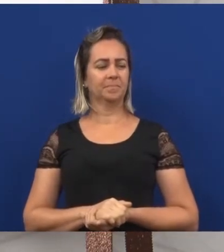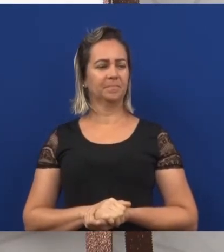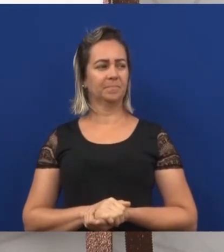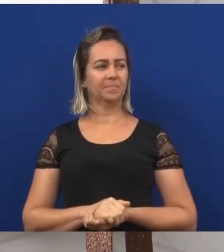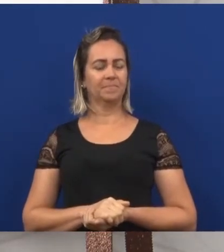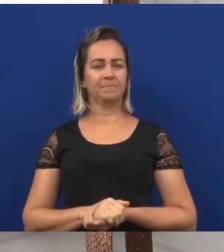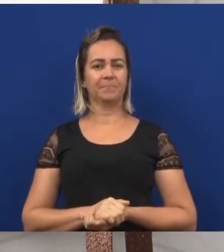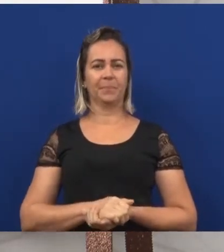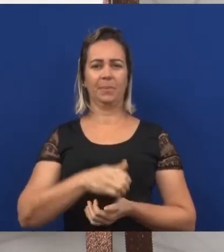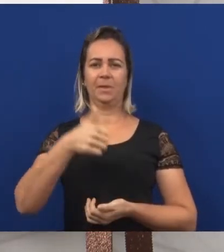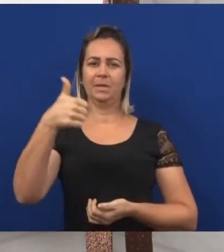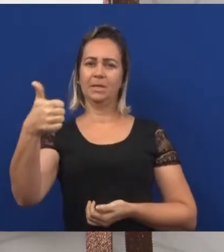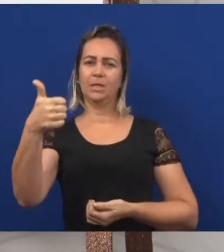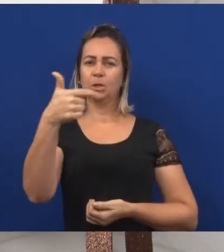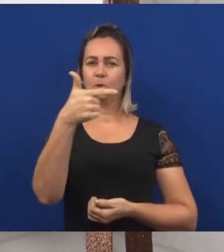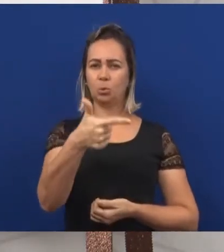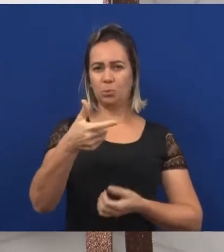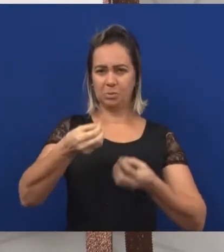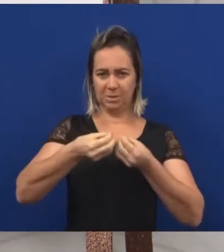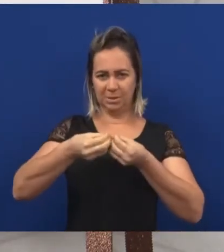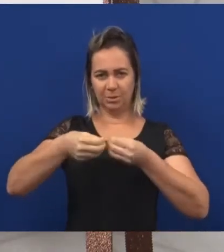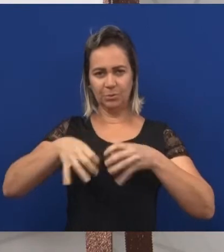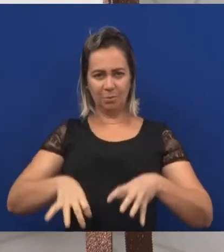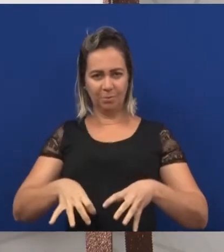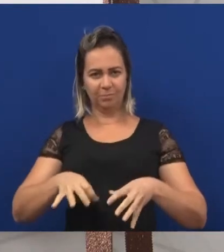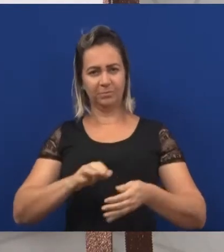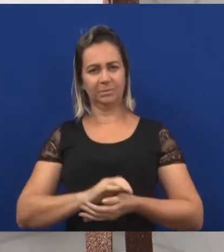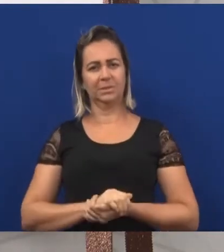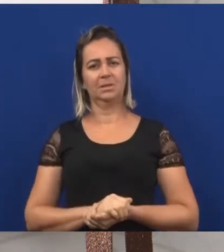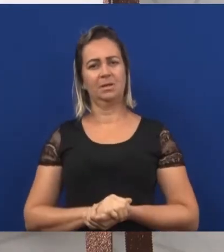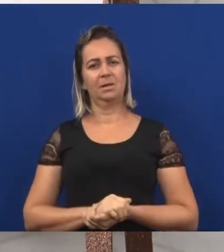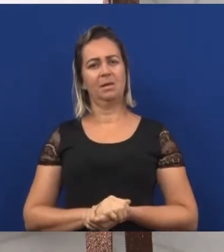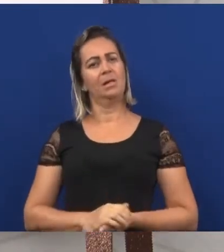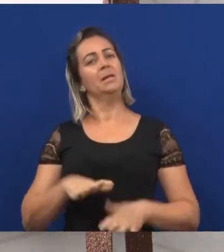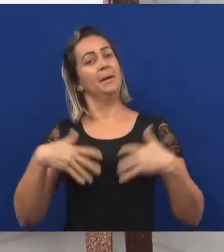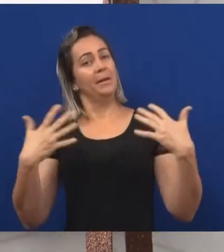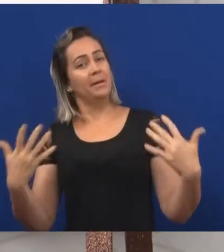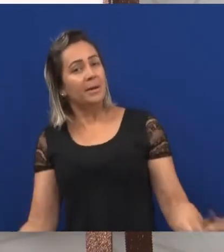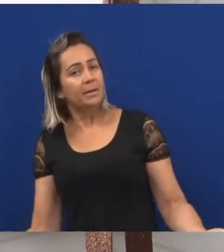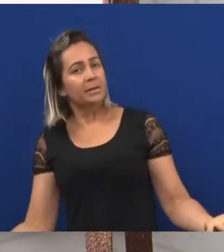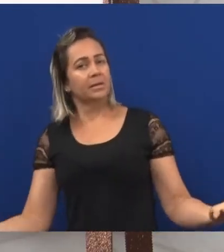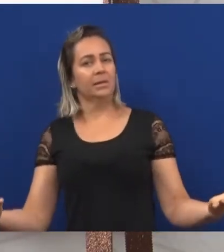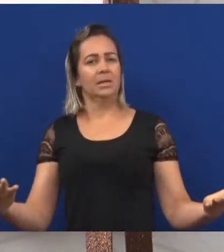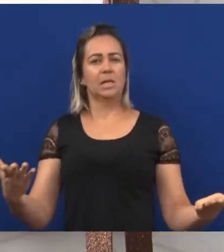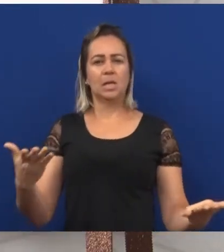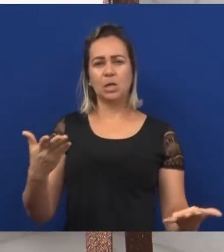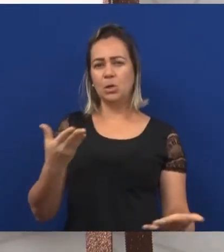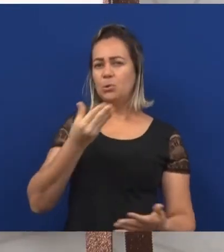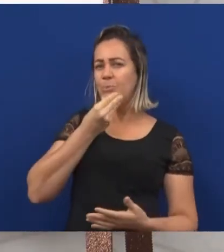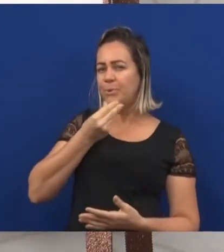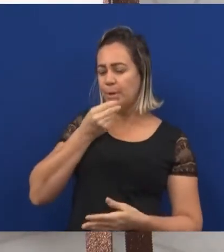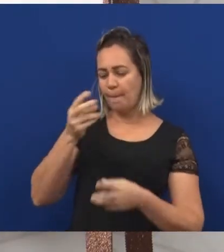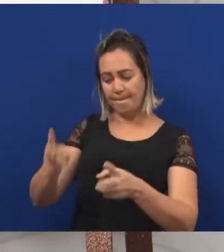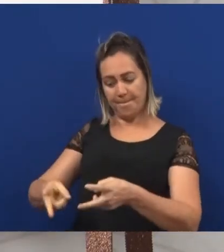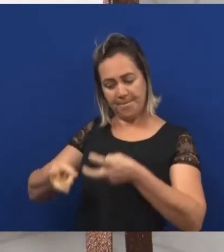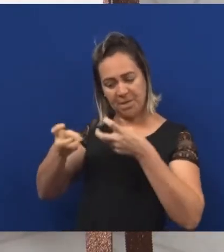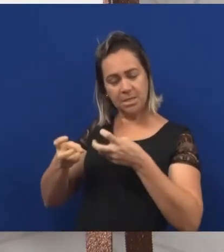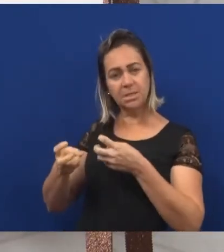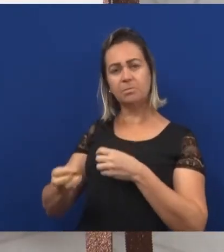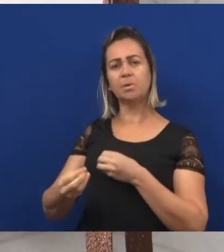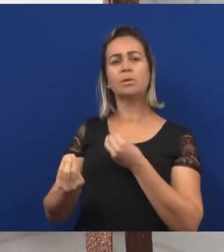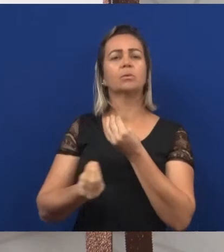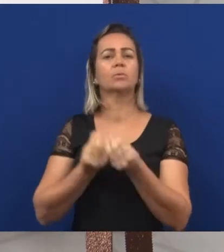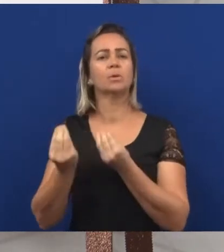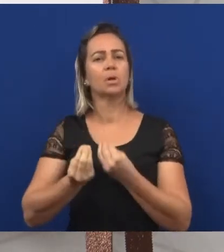Doze ovos Então, o Gabriel percebeu que uma dúzia de